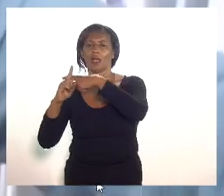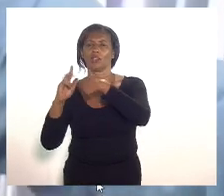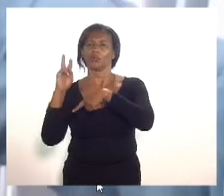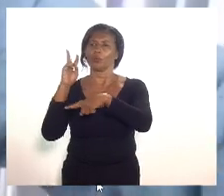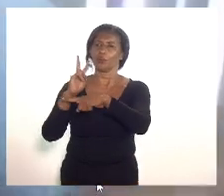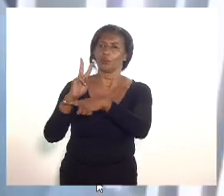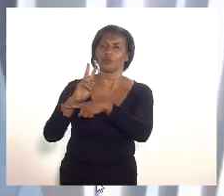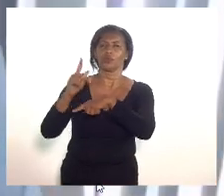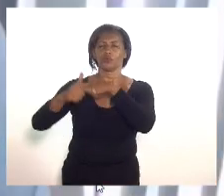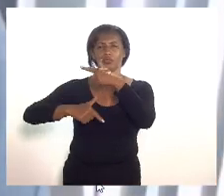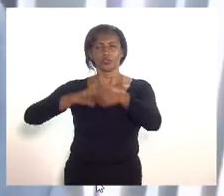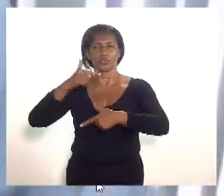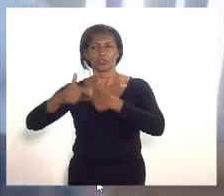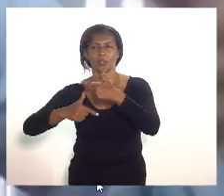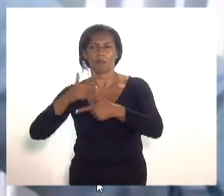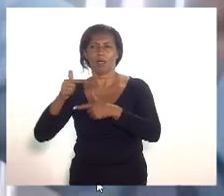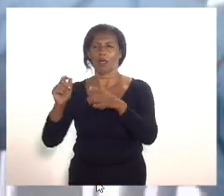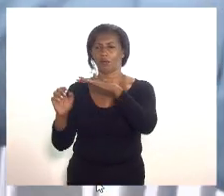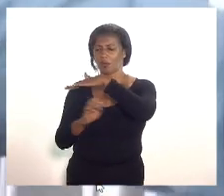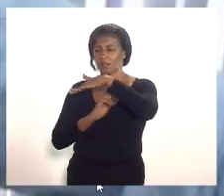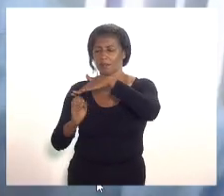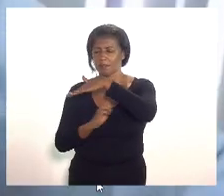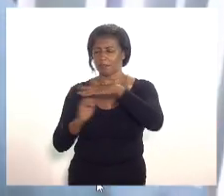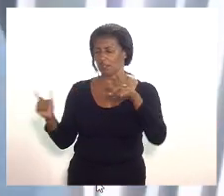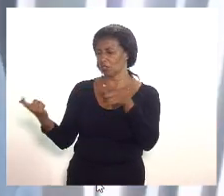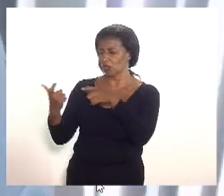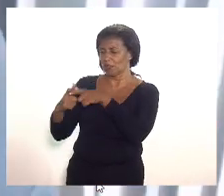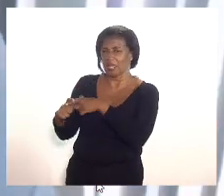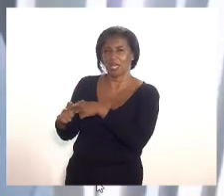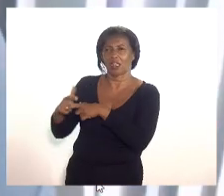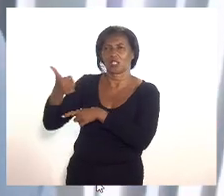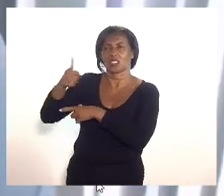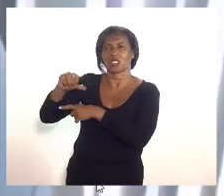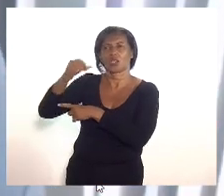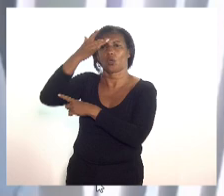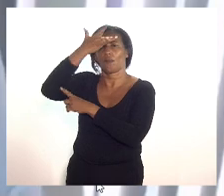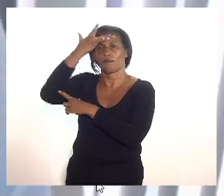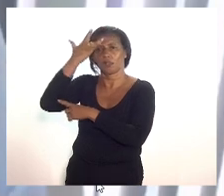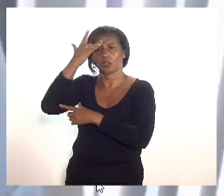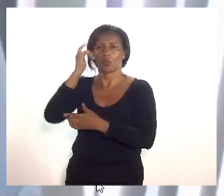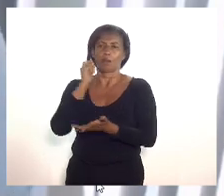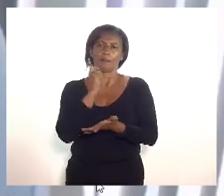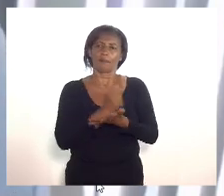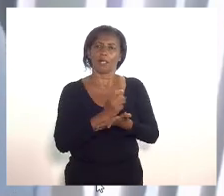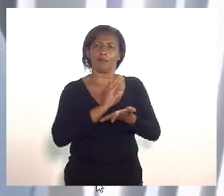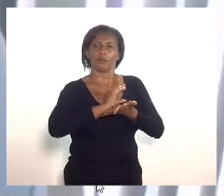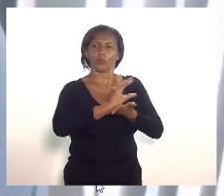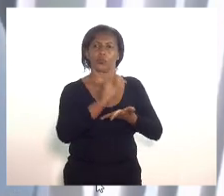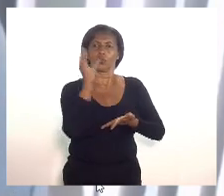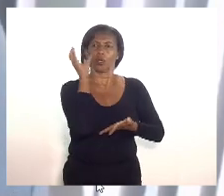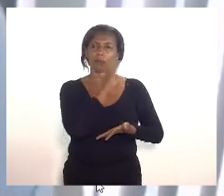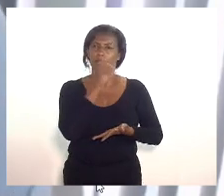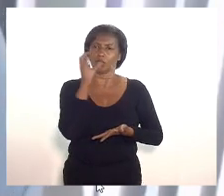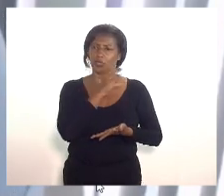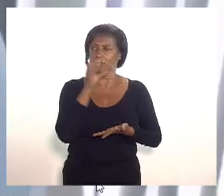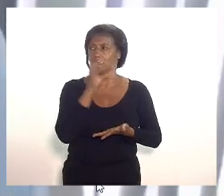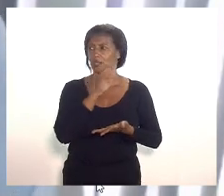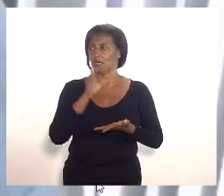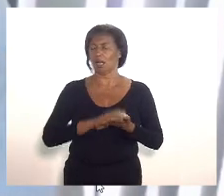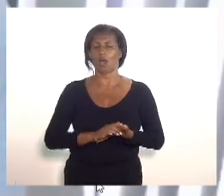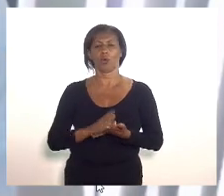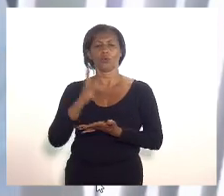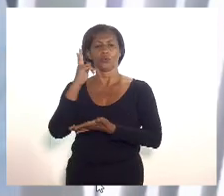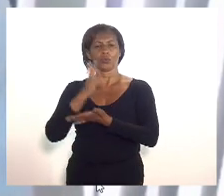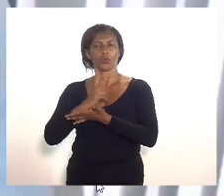de pequenas empresas de pequeno corte empresas com até 19 funcionários de pagamento de auxílio emergencial que continua não foi interrompido nem teve